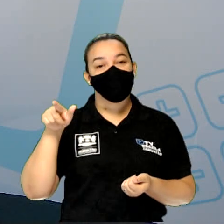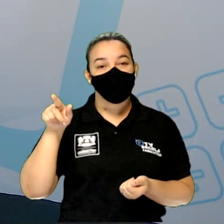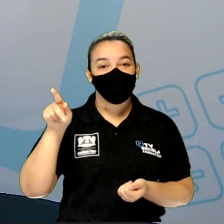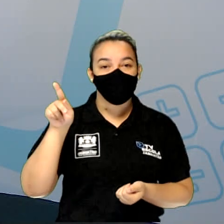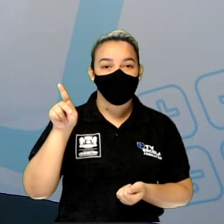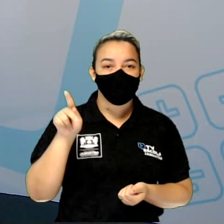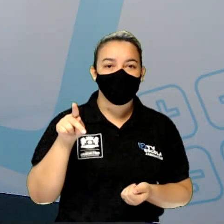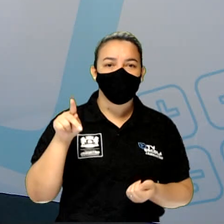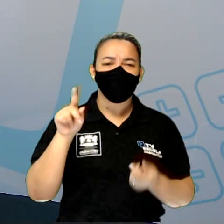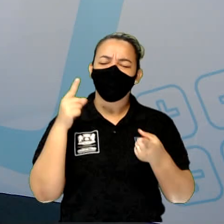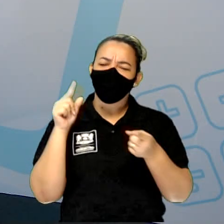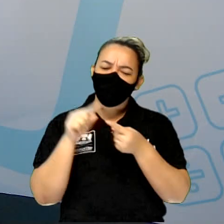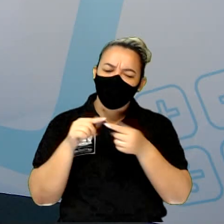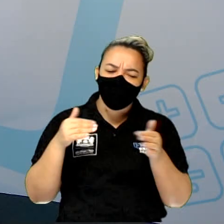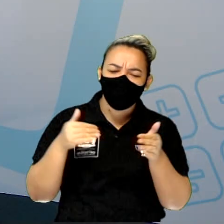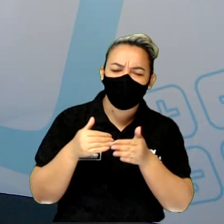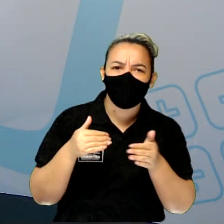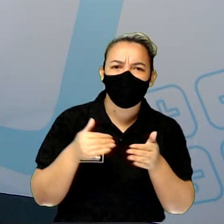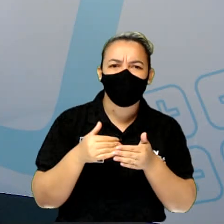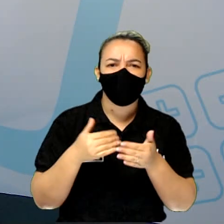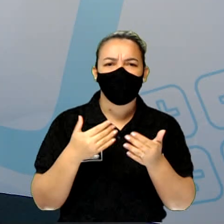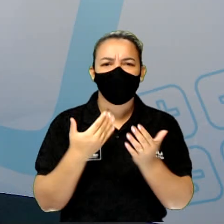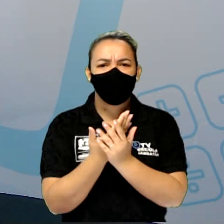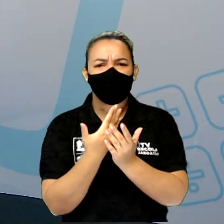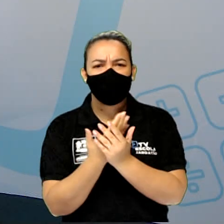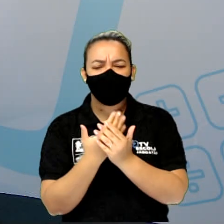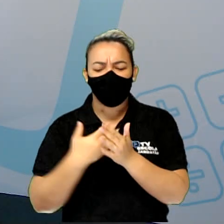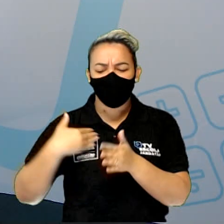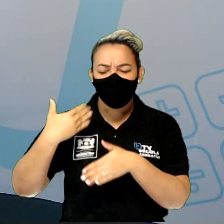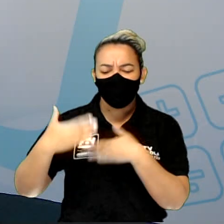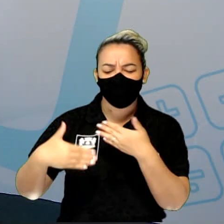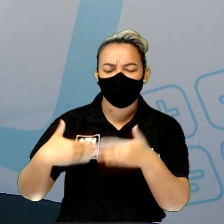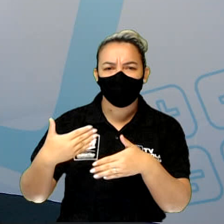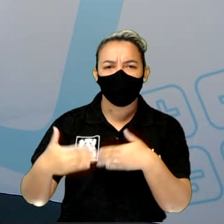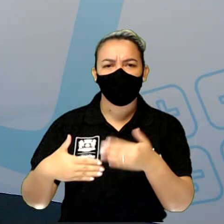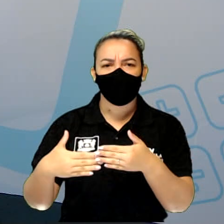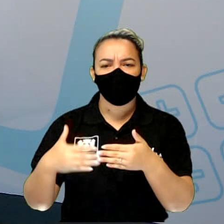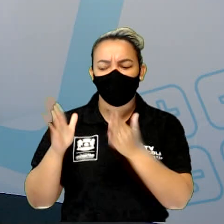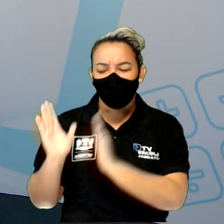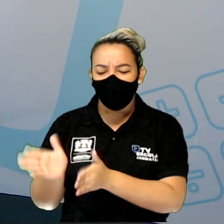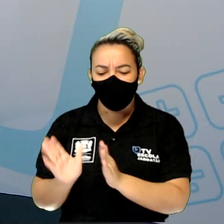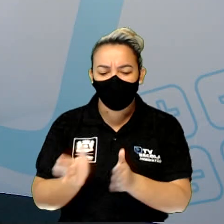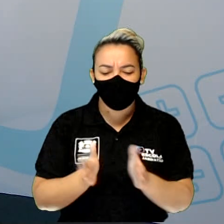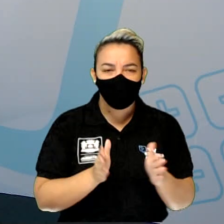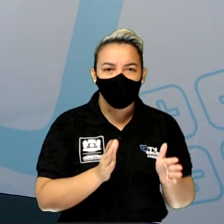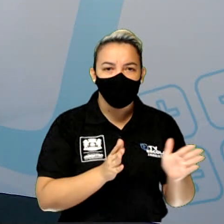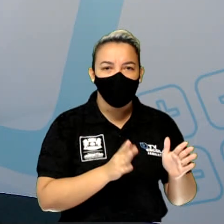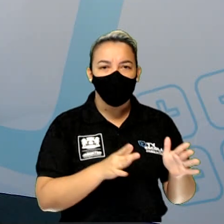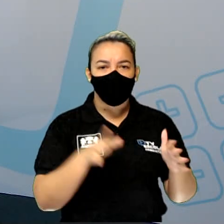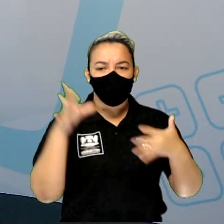Até pouco tempo, as nossas aulas seguiram uma ordem de conteúdos